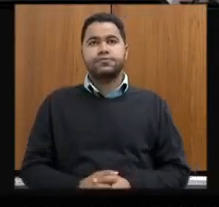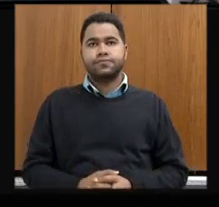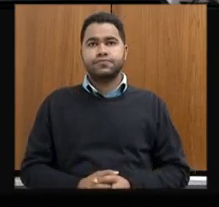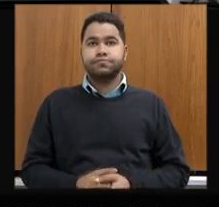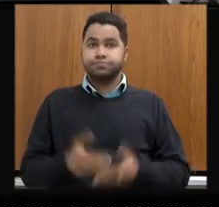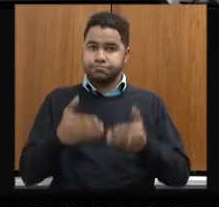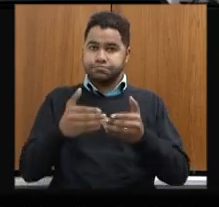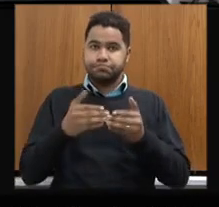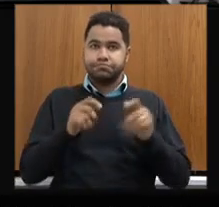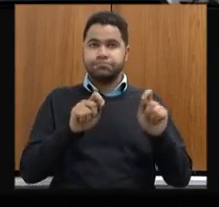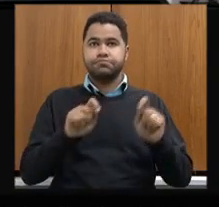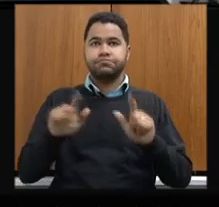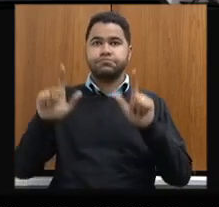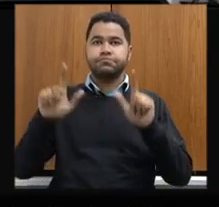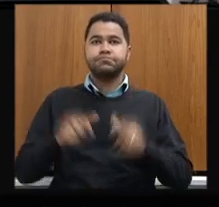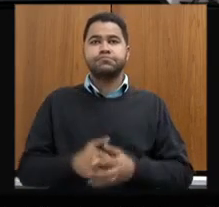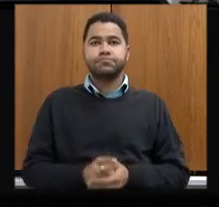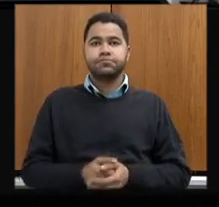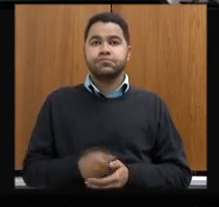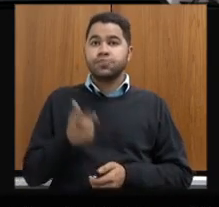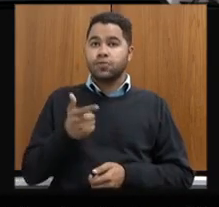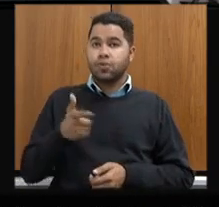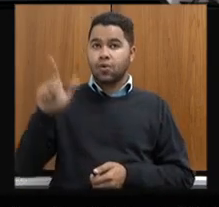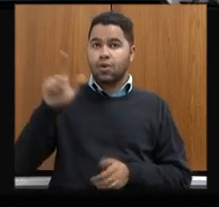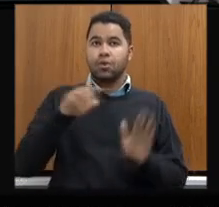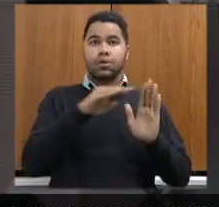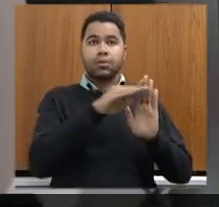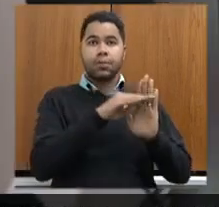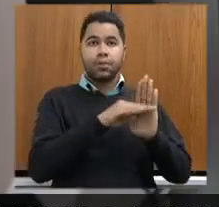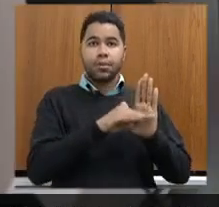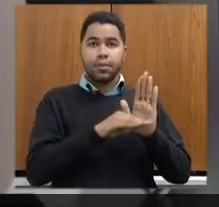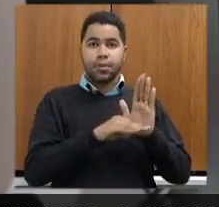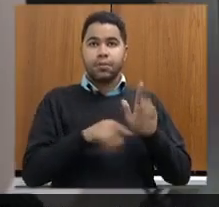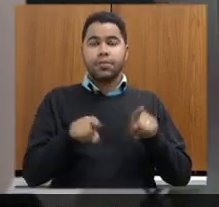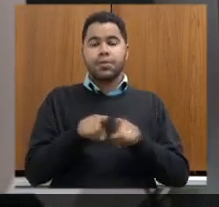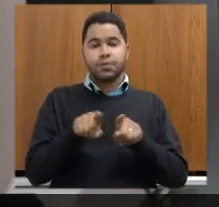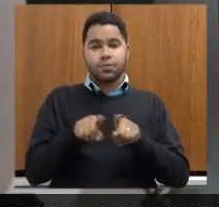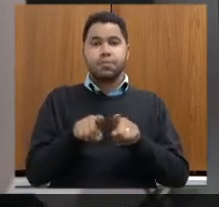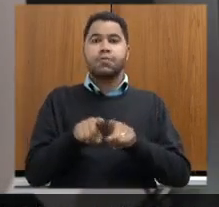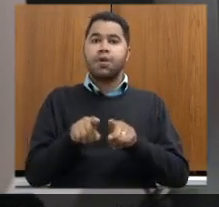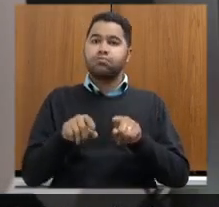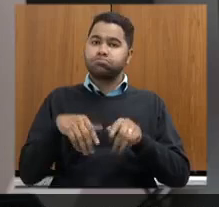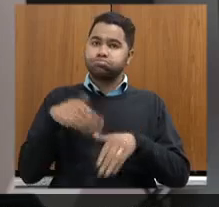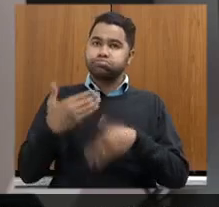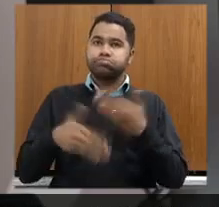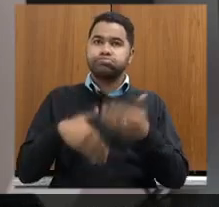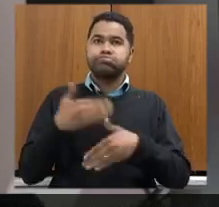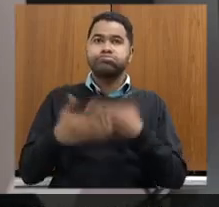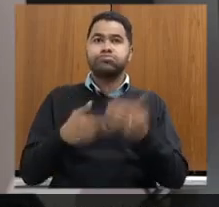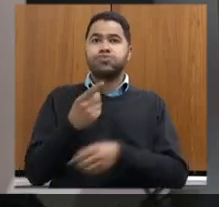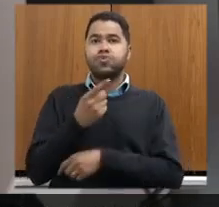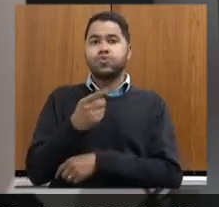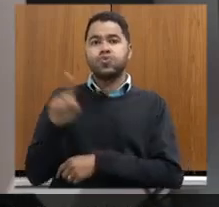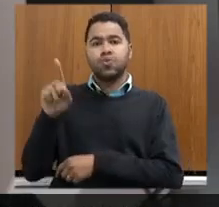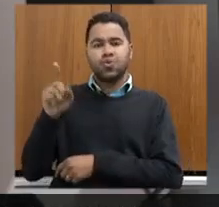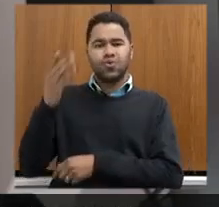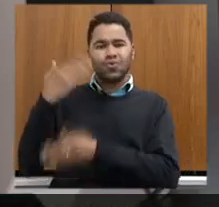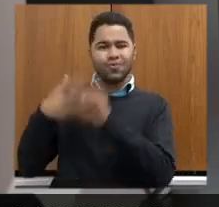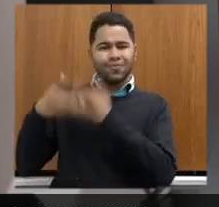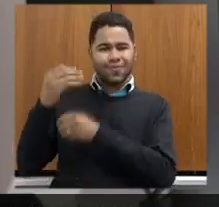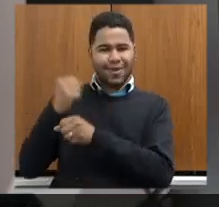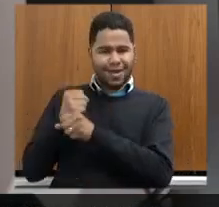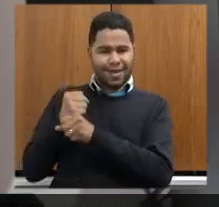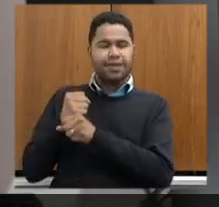Por favor. Uma outra agenda que foi muito fortalecida no último ano e esse ano